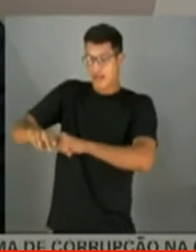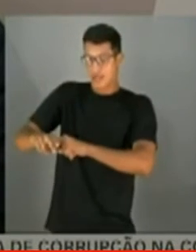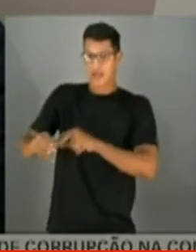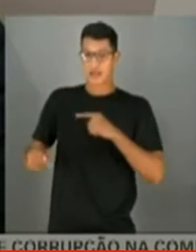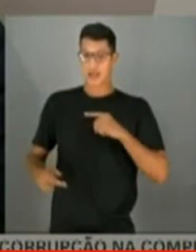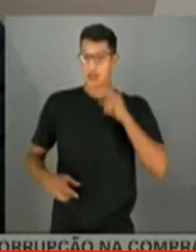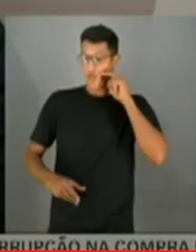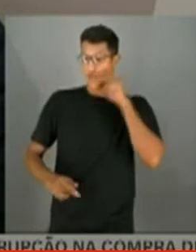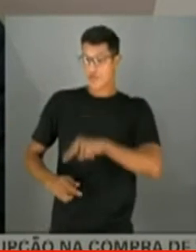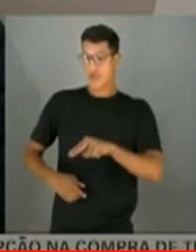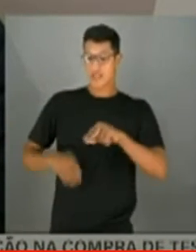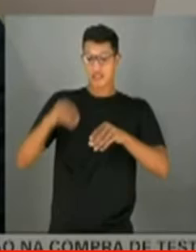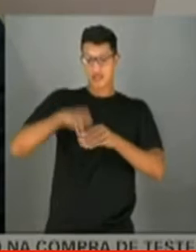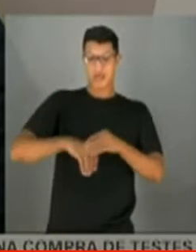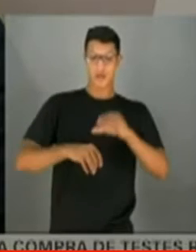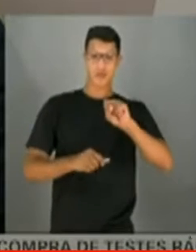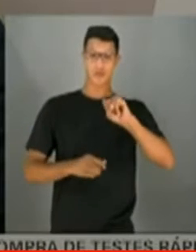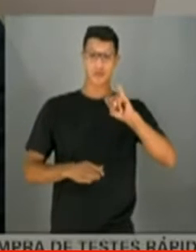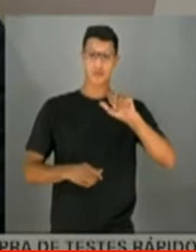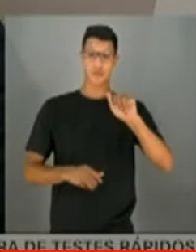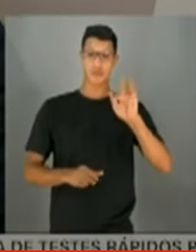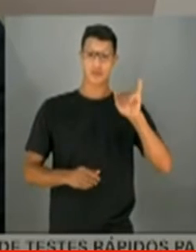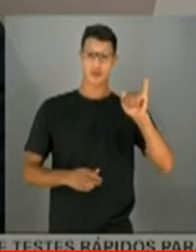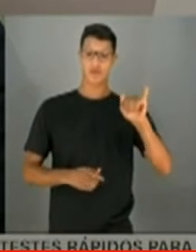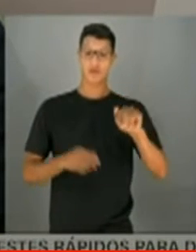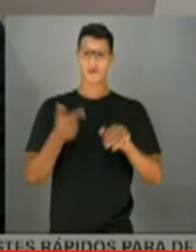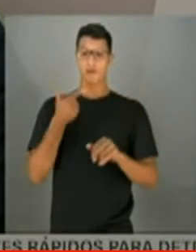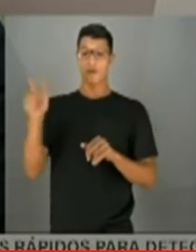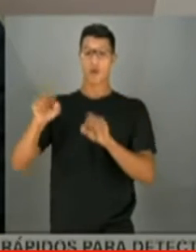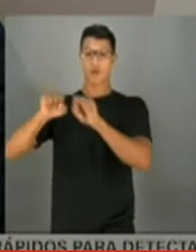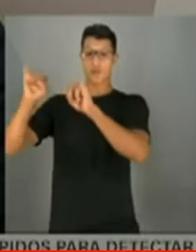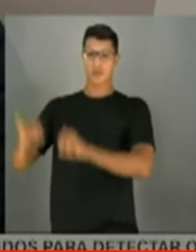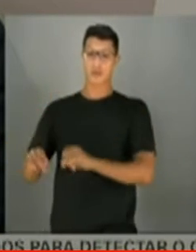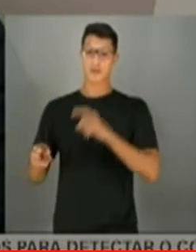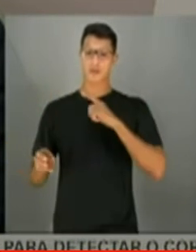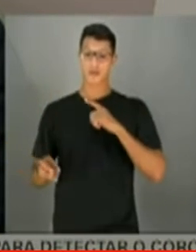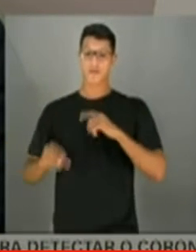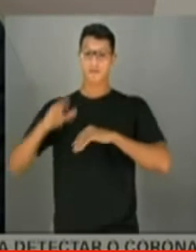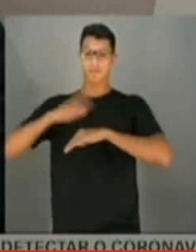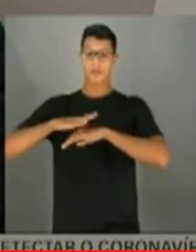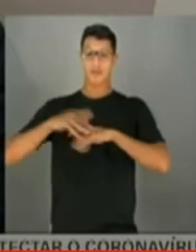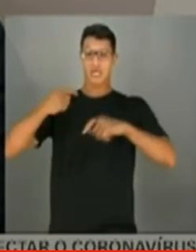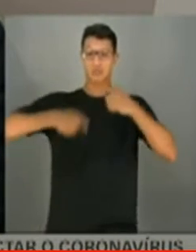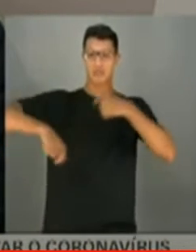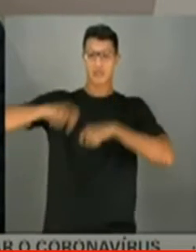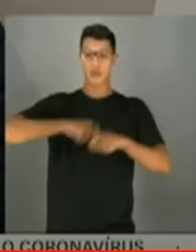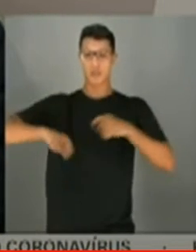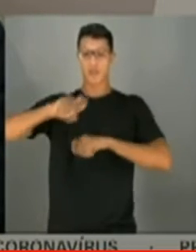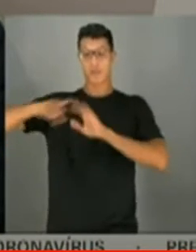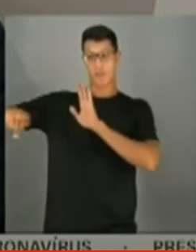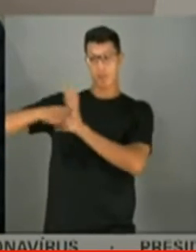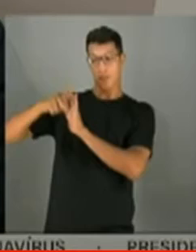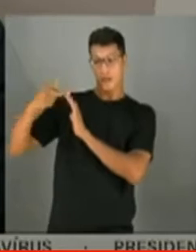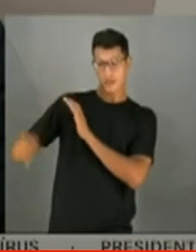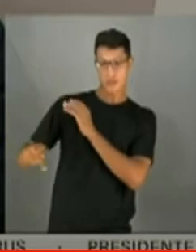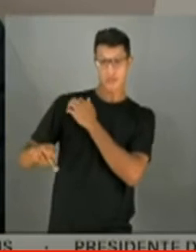iria enxergar isso no CIAF. No momento que o senhor utiliza um outro sistema para fazer a sua administração financeira própria,